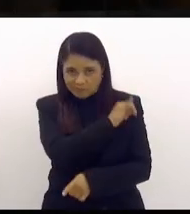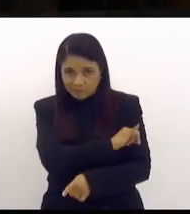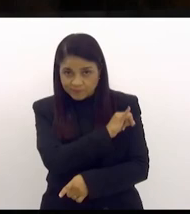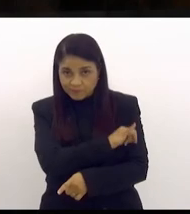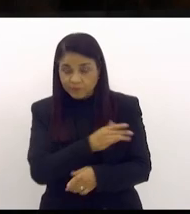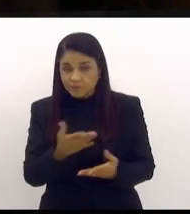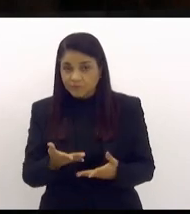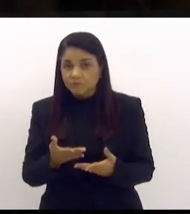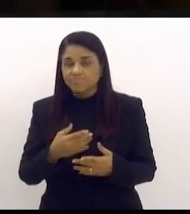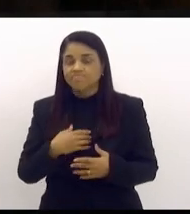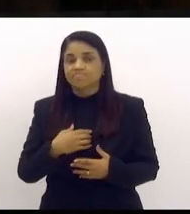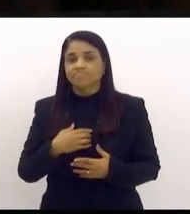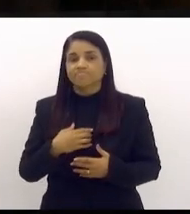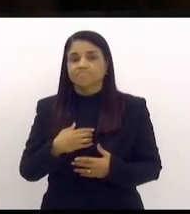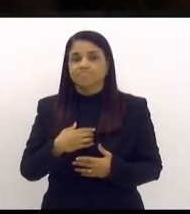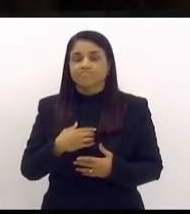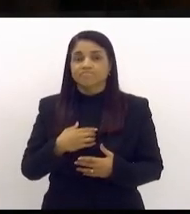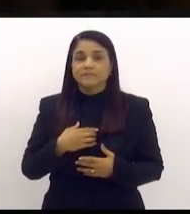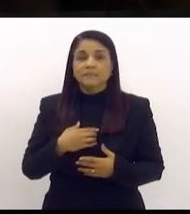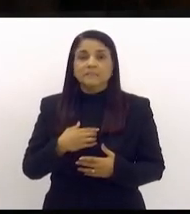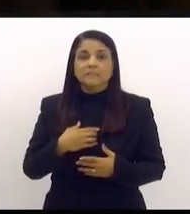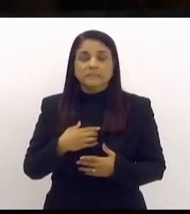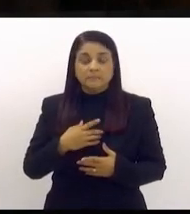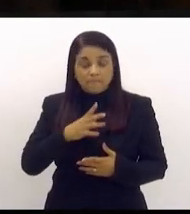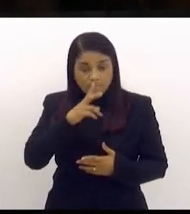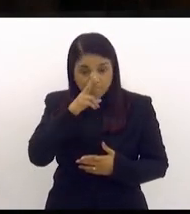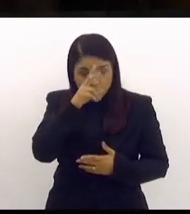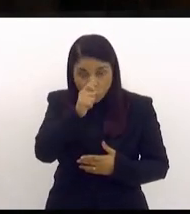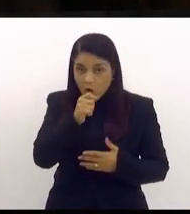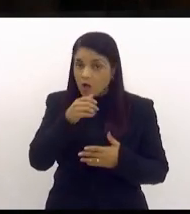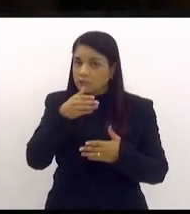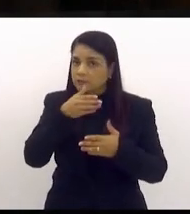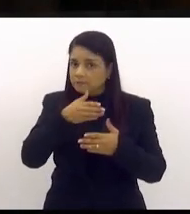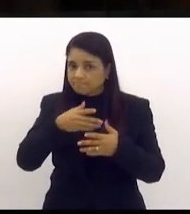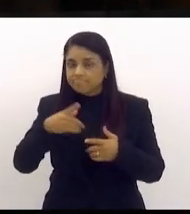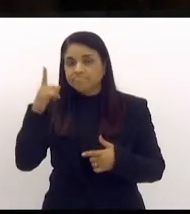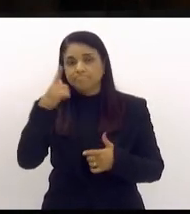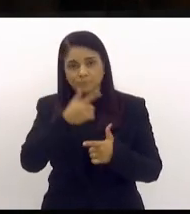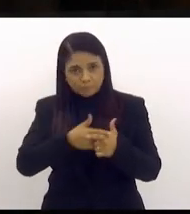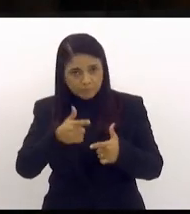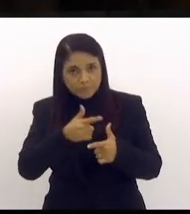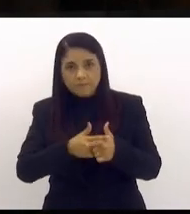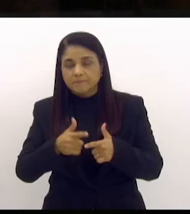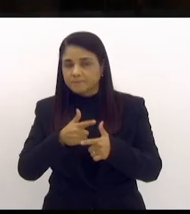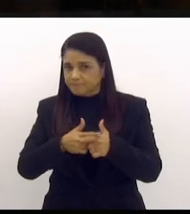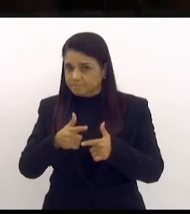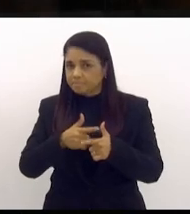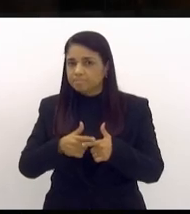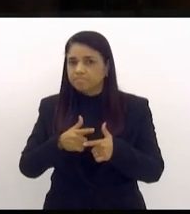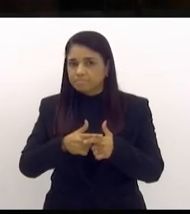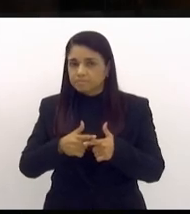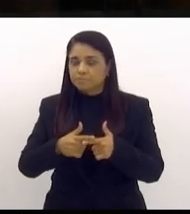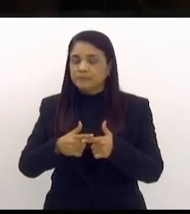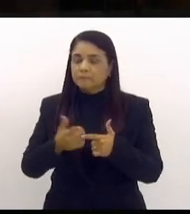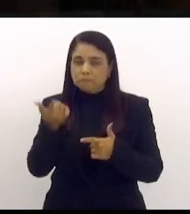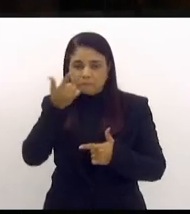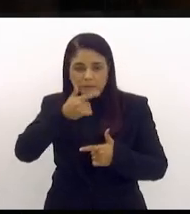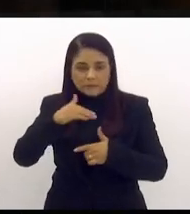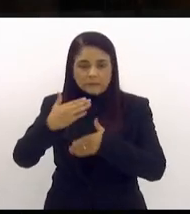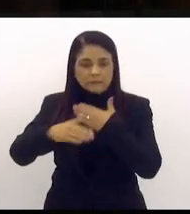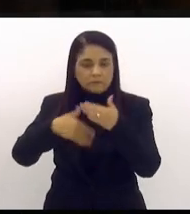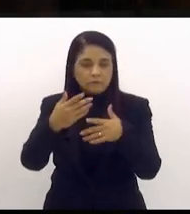um entrave muito forte para que a gente possa ter desenvolvimento